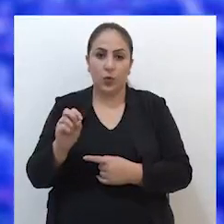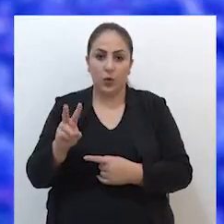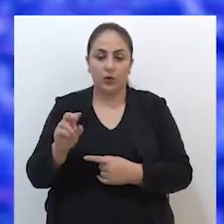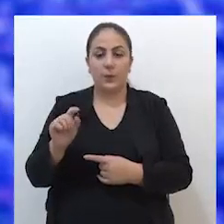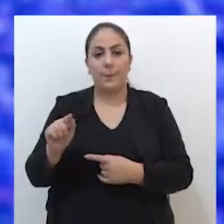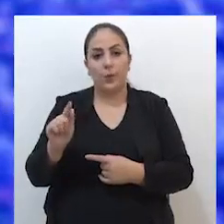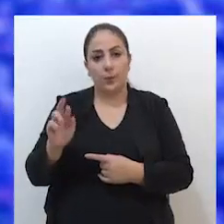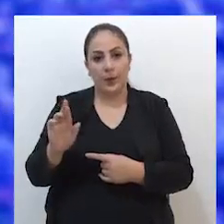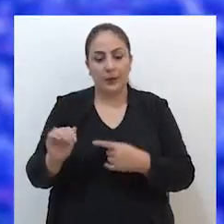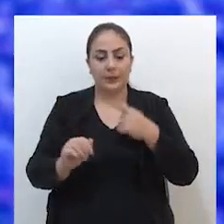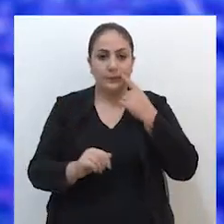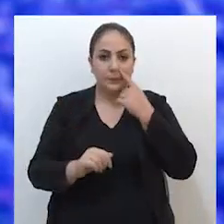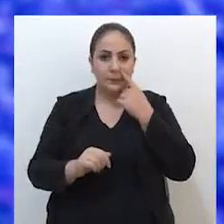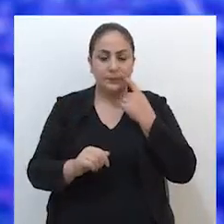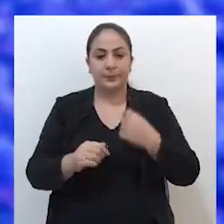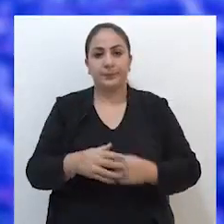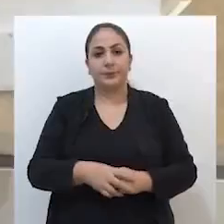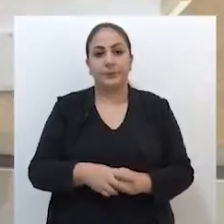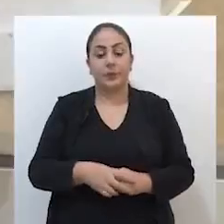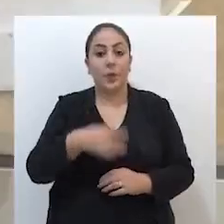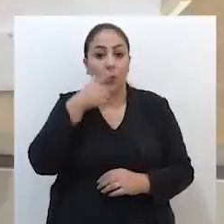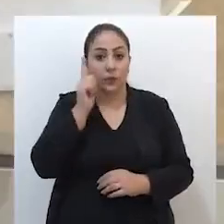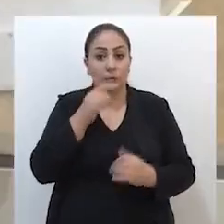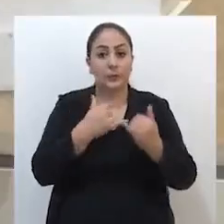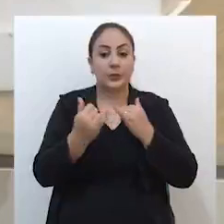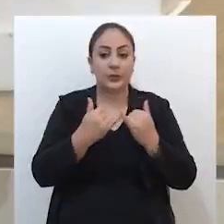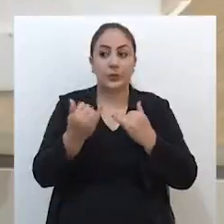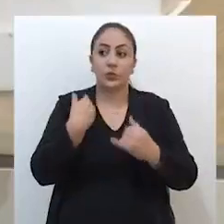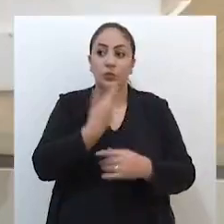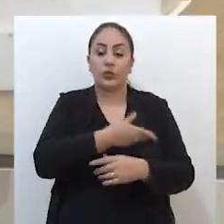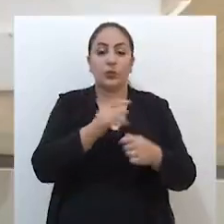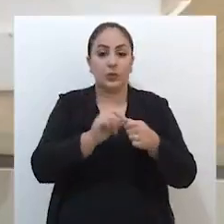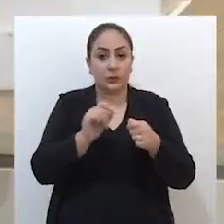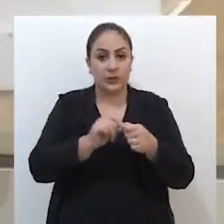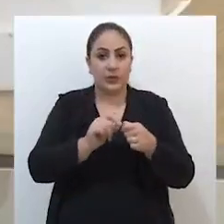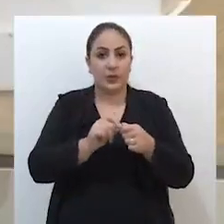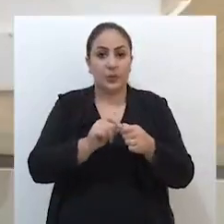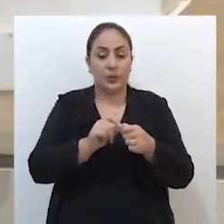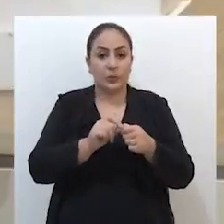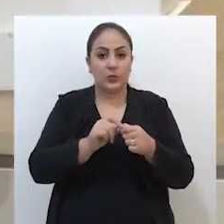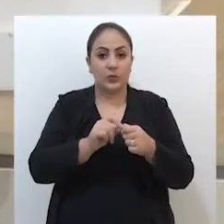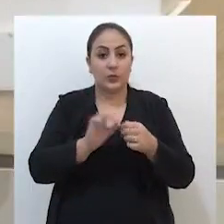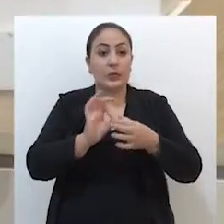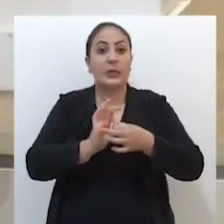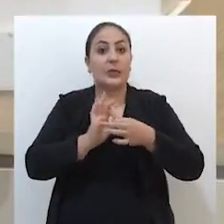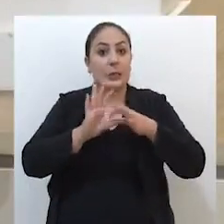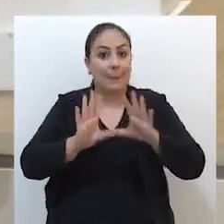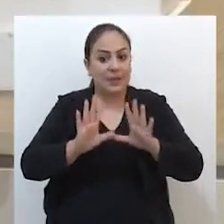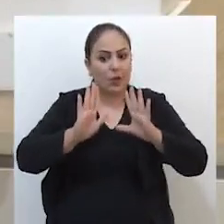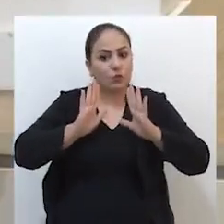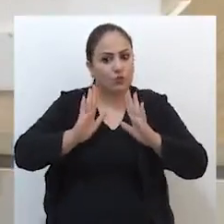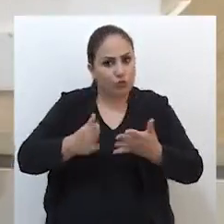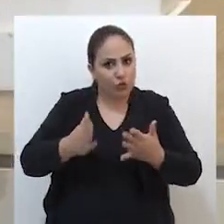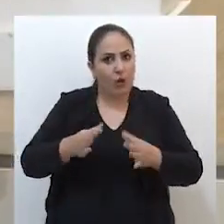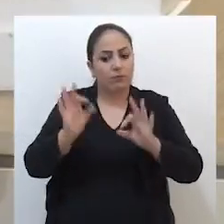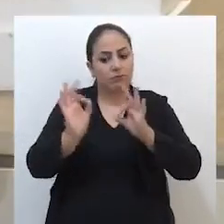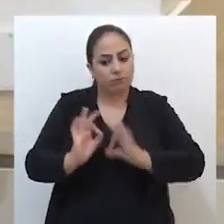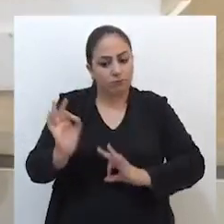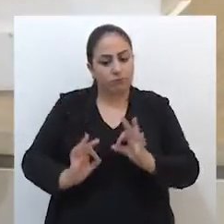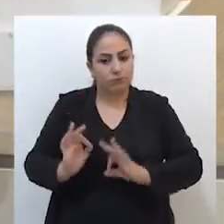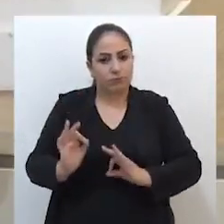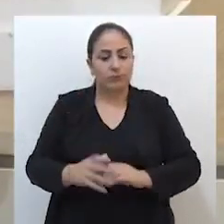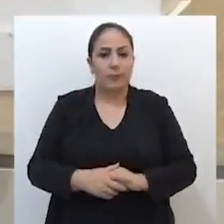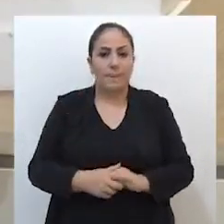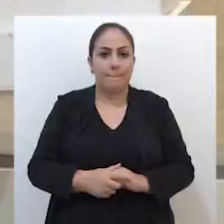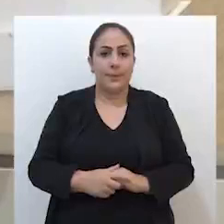.gov.br. Ontem, por exemplo, nós fizemos uma liberação que já estava